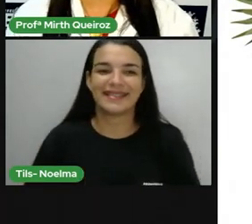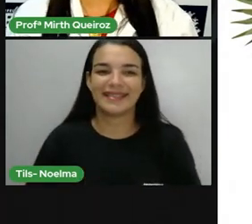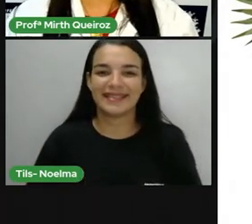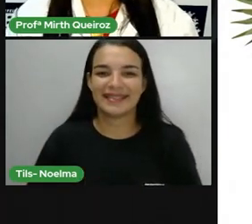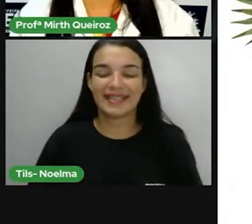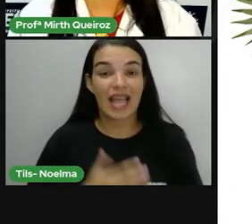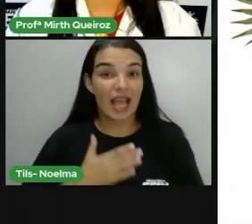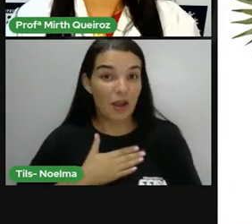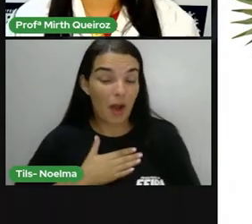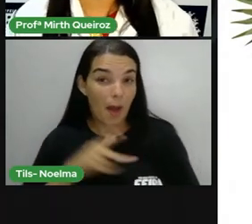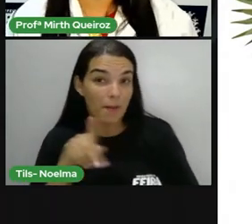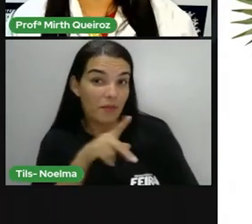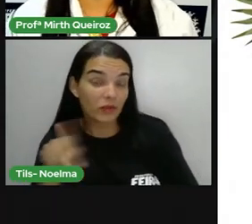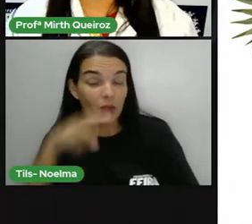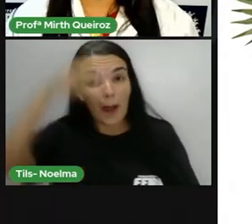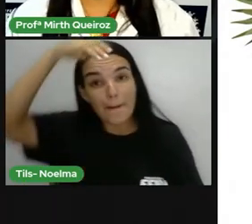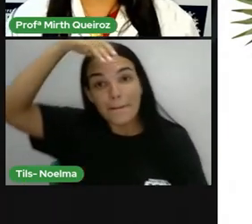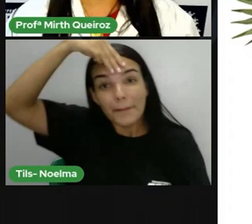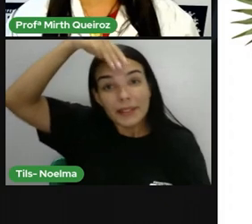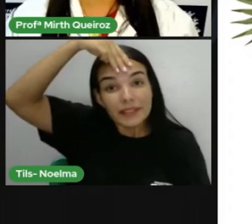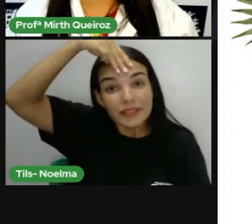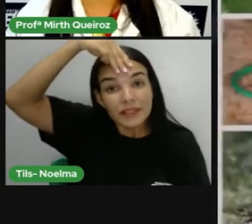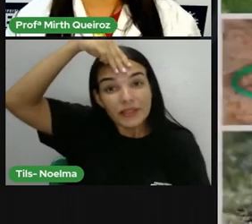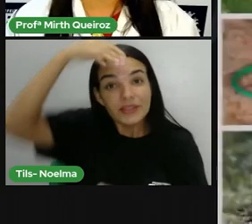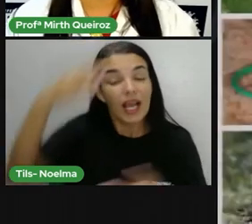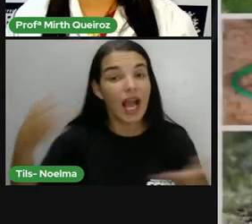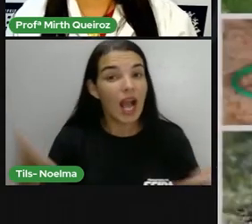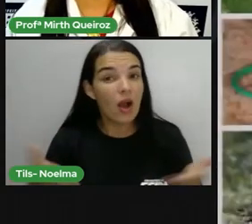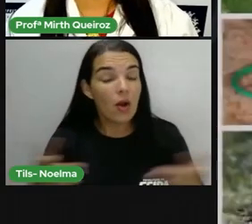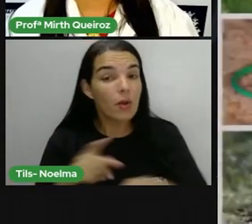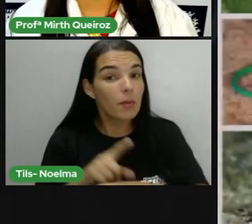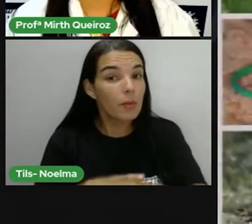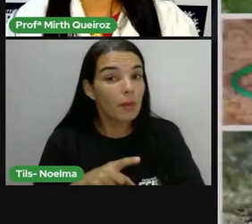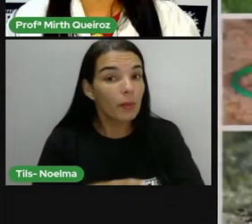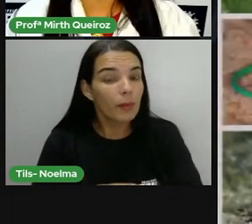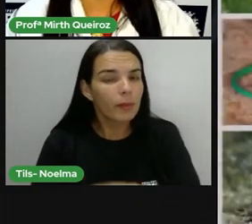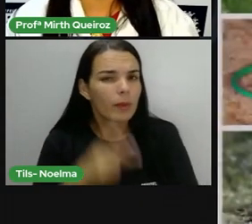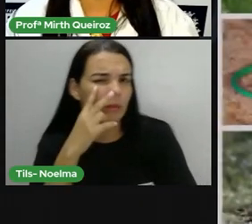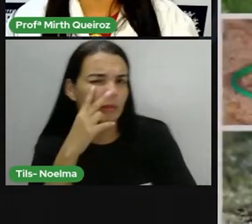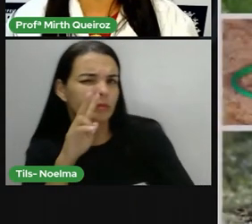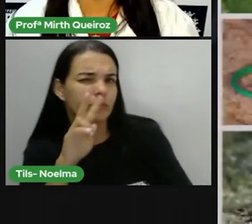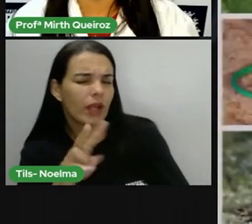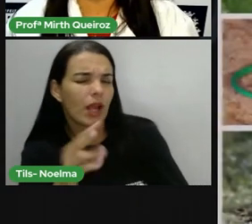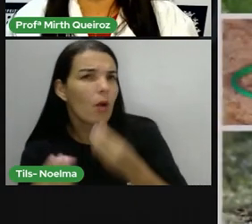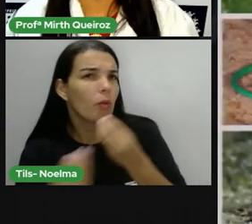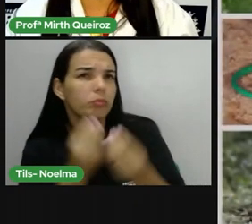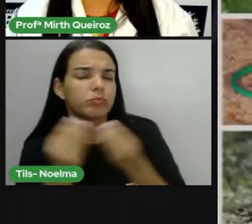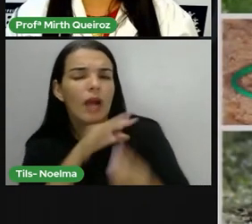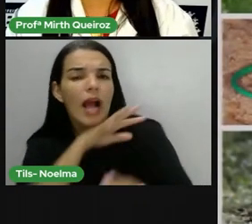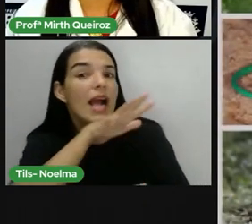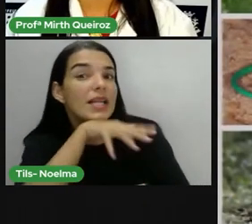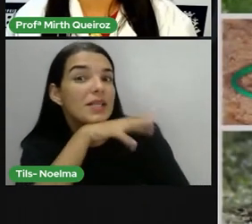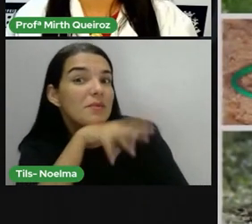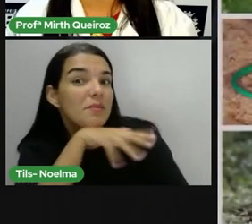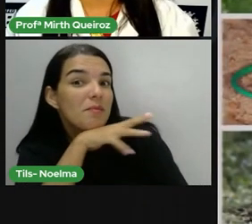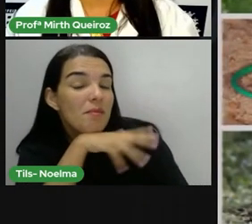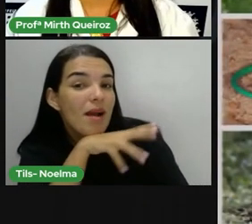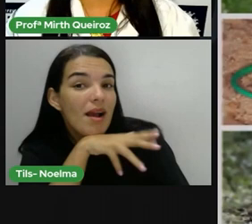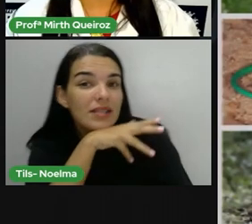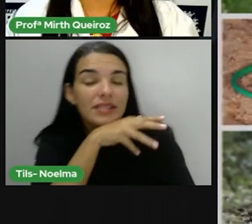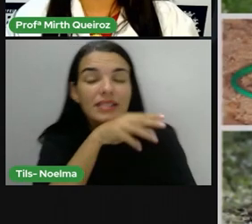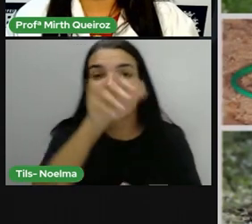Eu sou a professora Mirti e nesse primeiro momento nós vamos trabalhar os animais da caatinga.